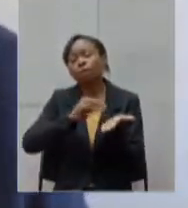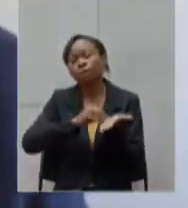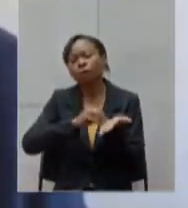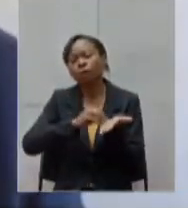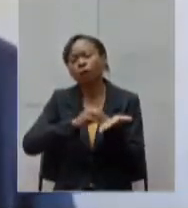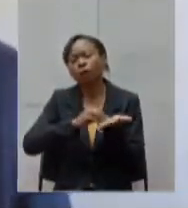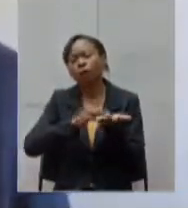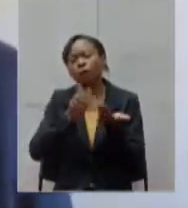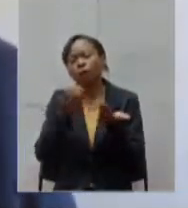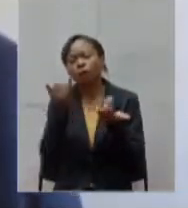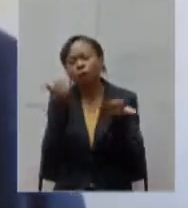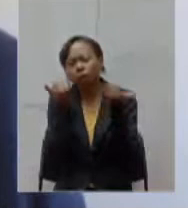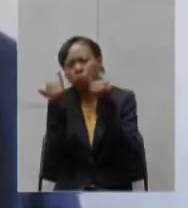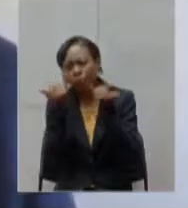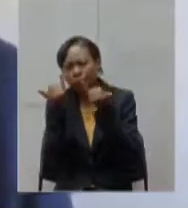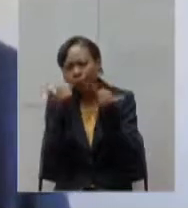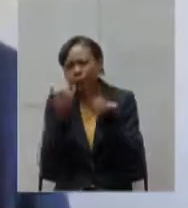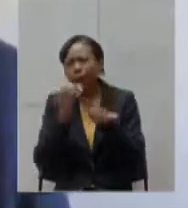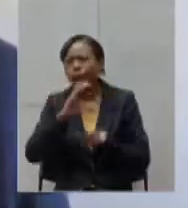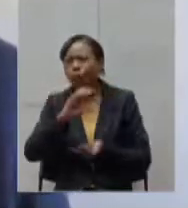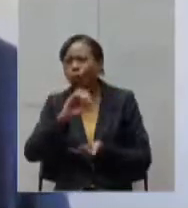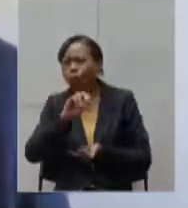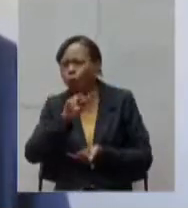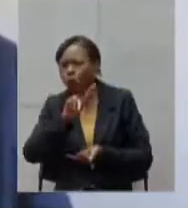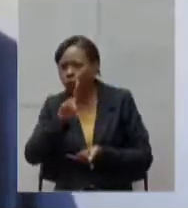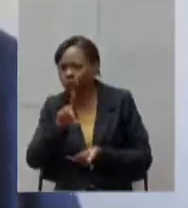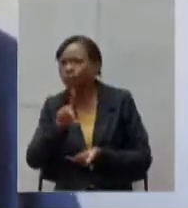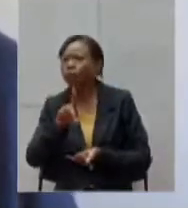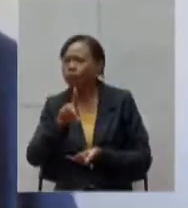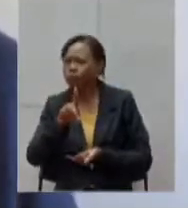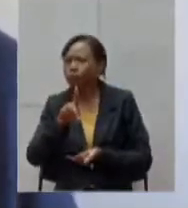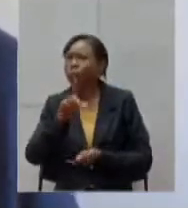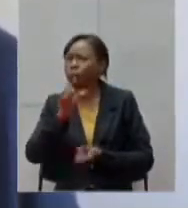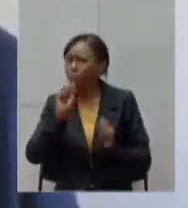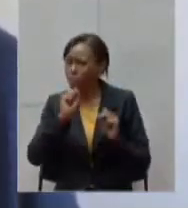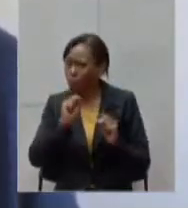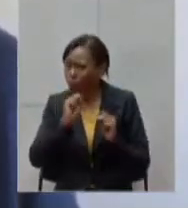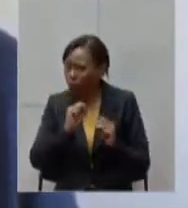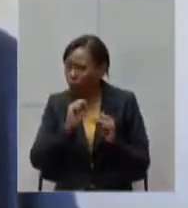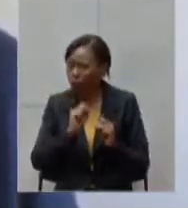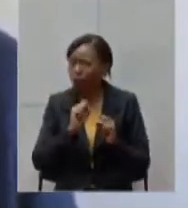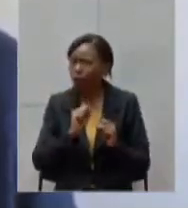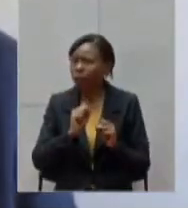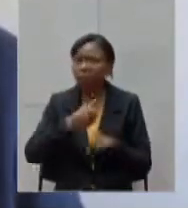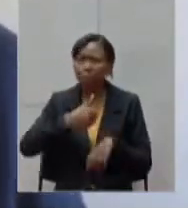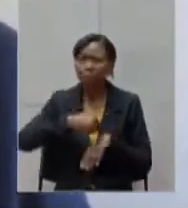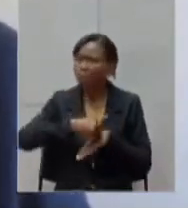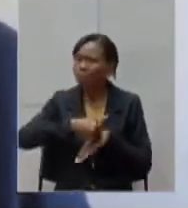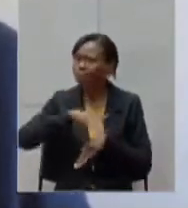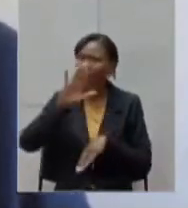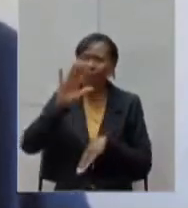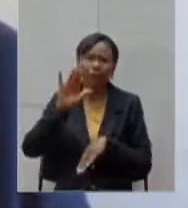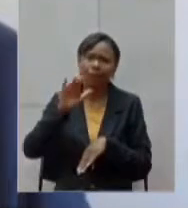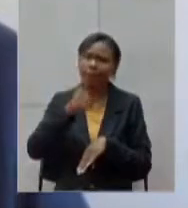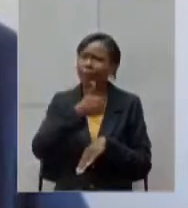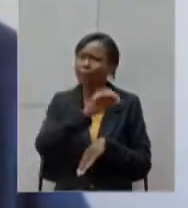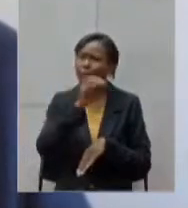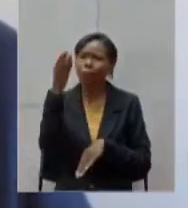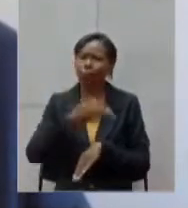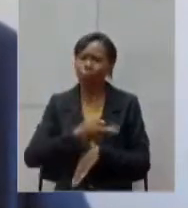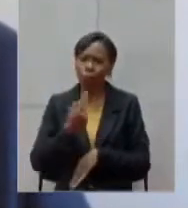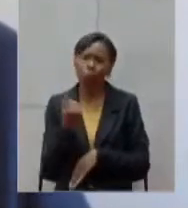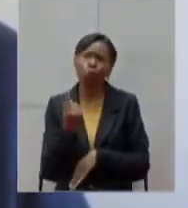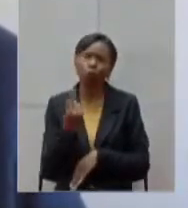Minas Gerais pode ser de mais de 10 por 1 do nosso estado já confirmada pelo subsecretário de vossa